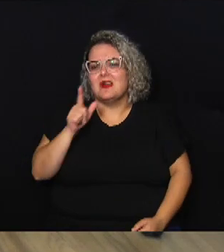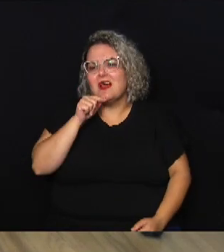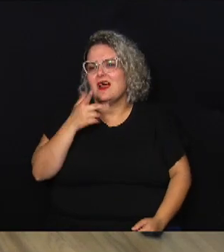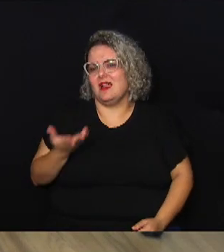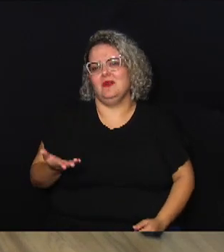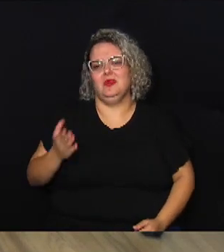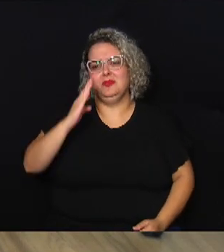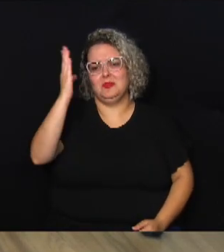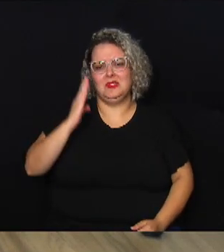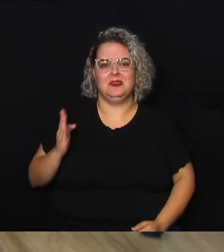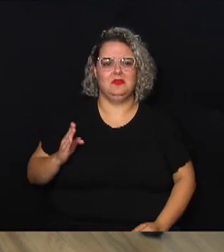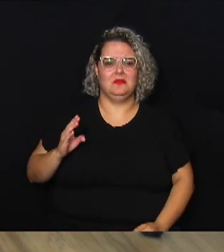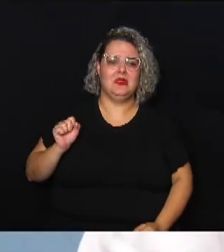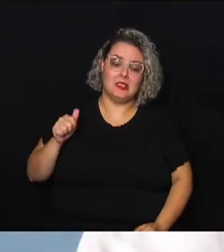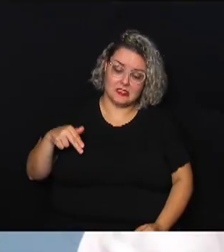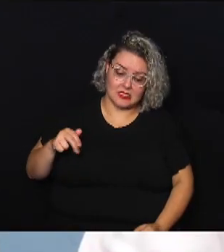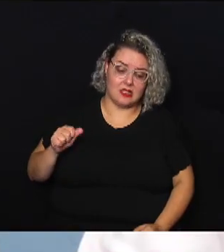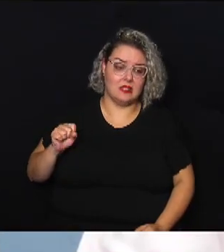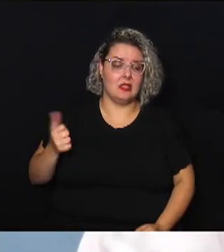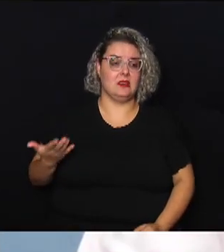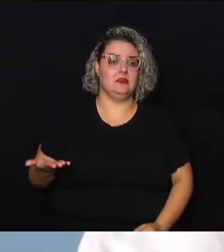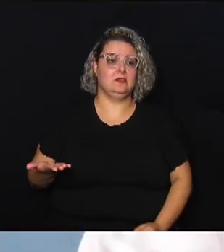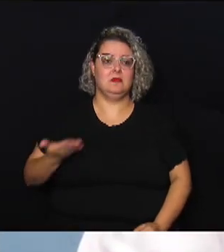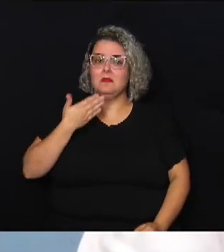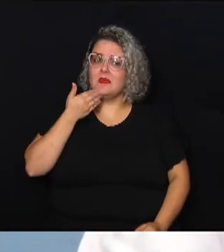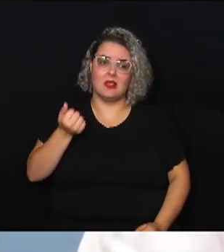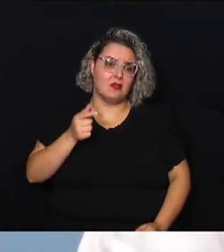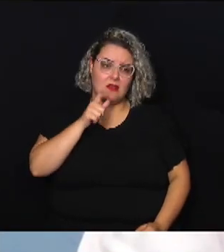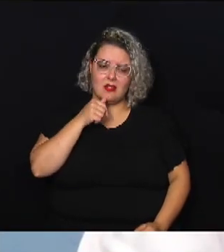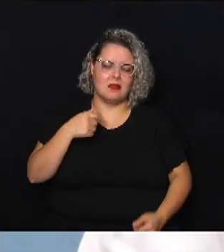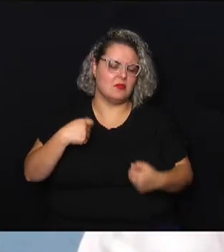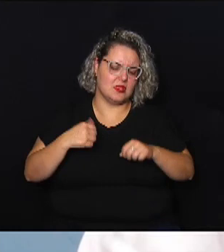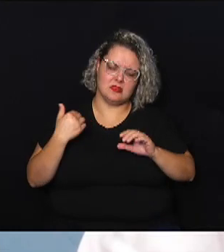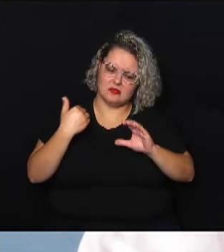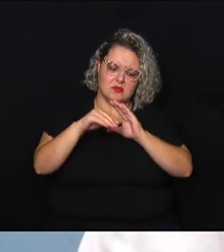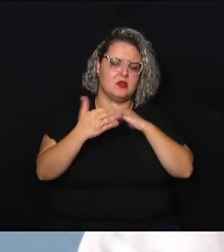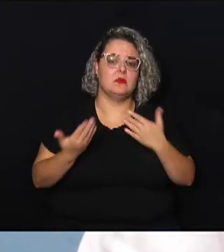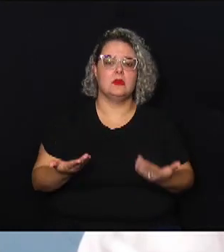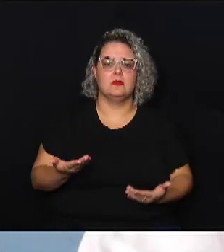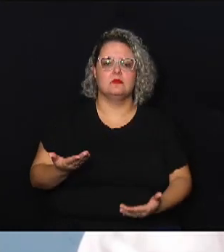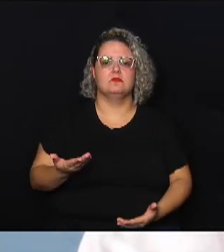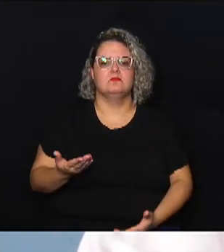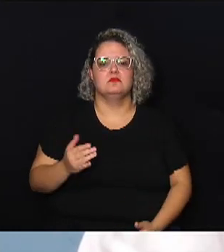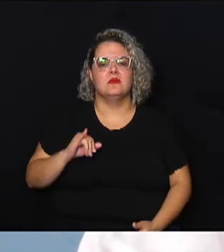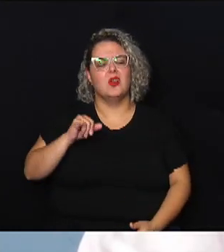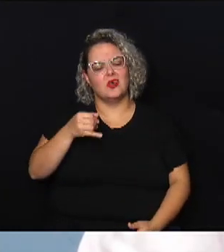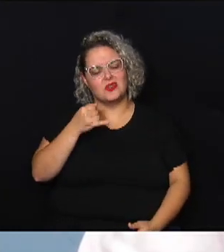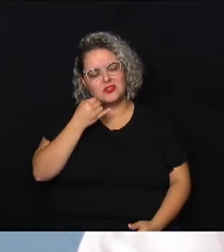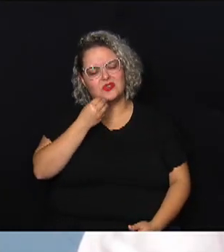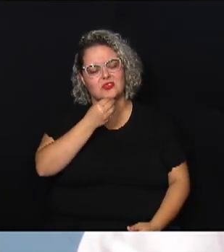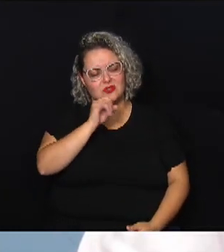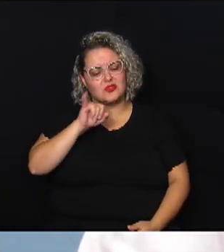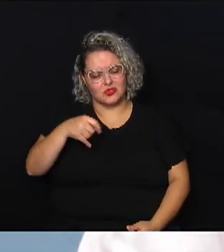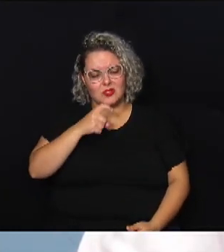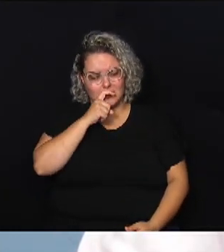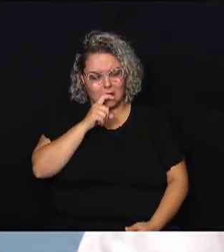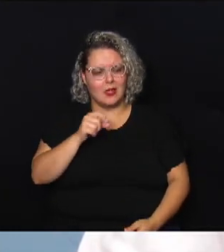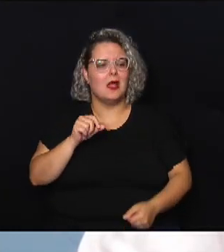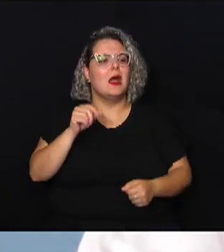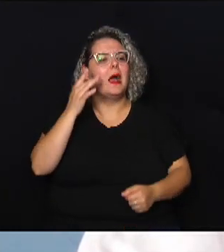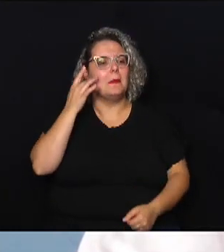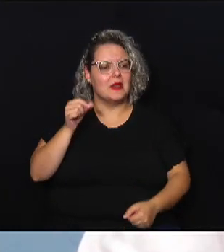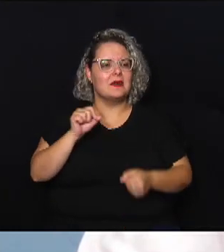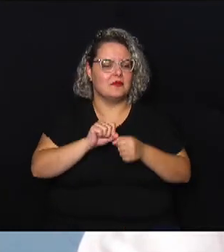a Sanasa é a melhor água do Brasil e nós temos que enviar ele falou ó Schneider eu vou amanhã você me faz então o